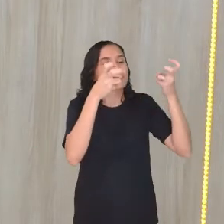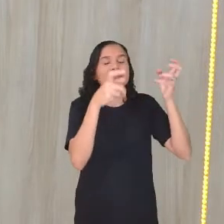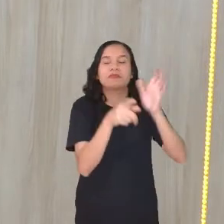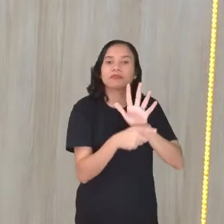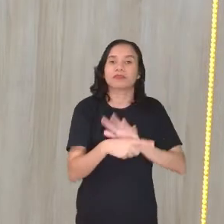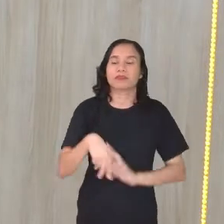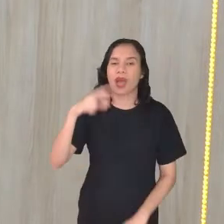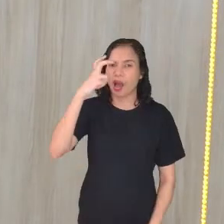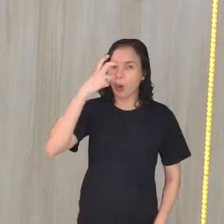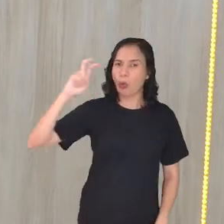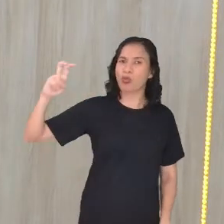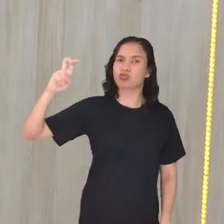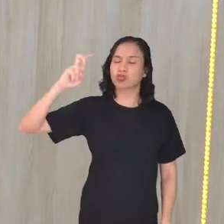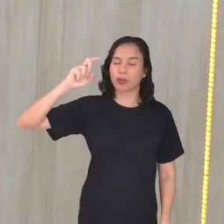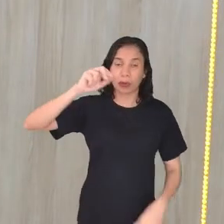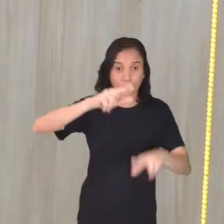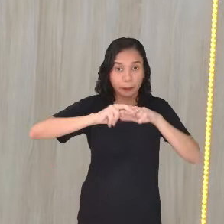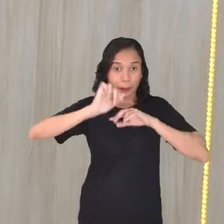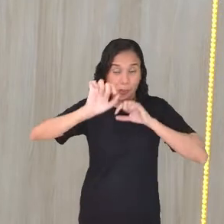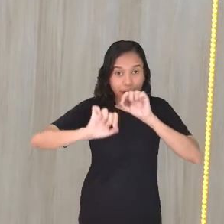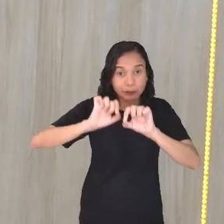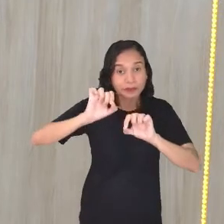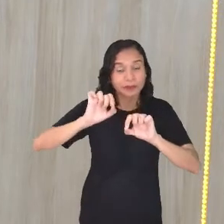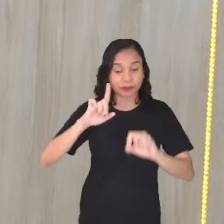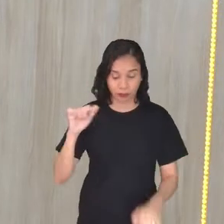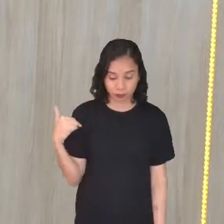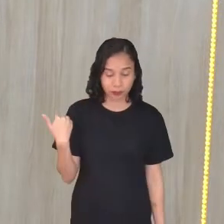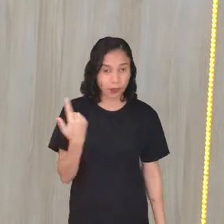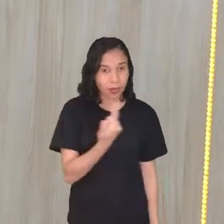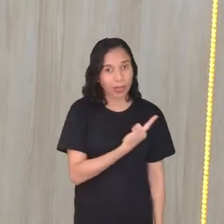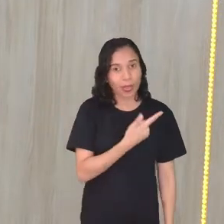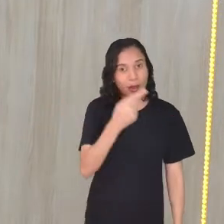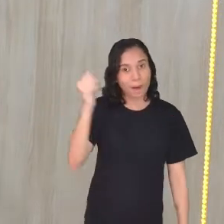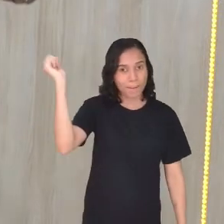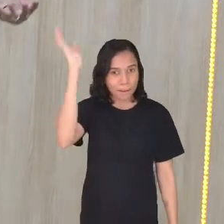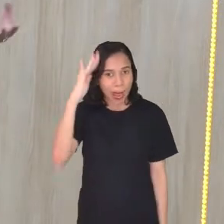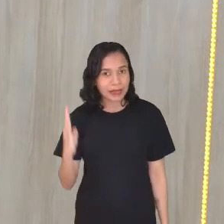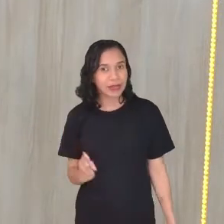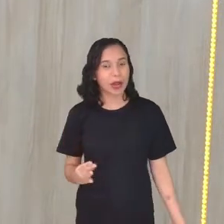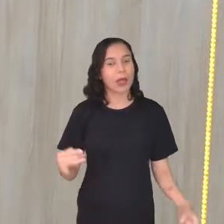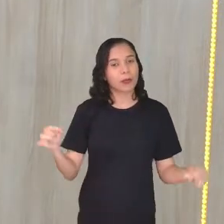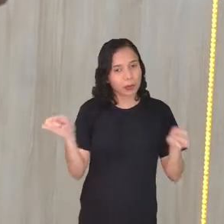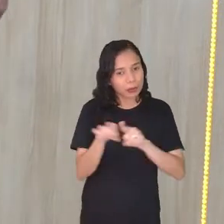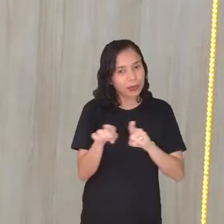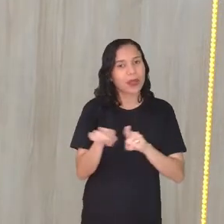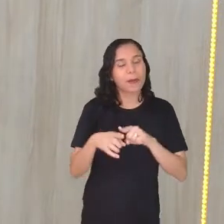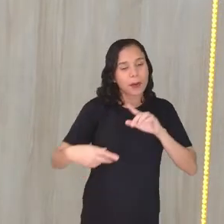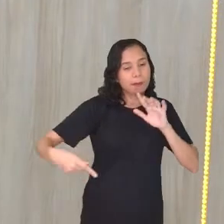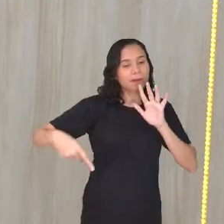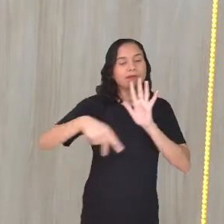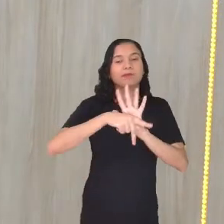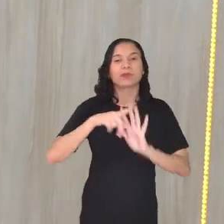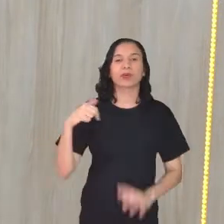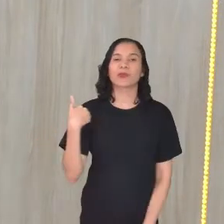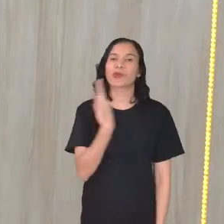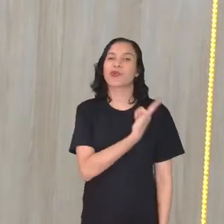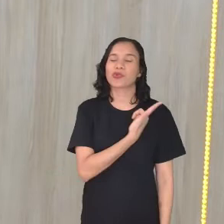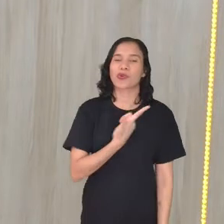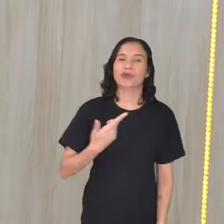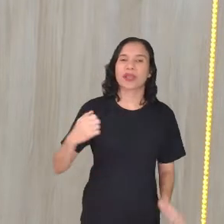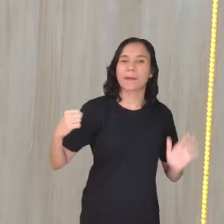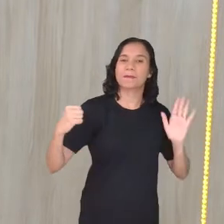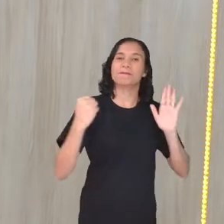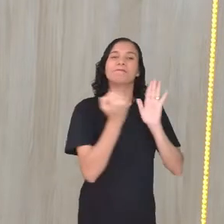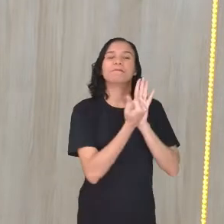cultura, né? Afinal de contas, nós, né? Brasileiros, também temos na nossa identidade cultural,